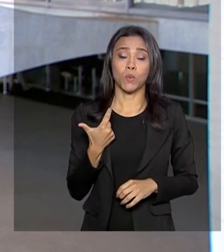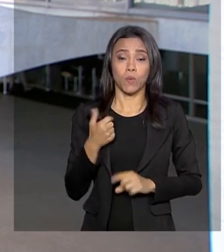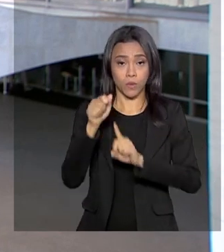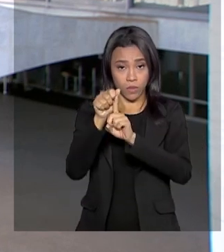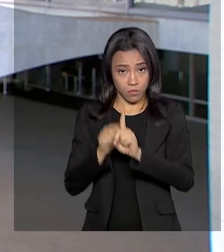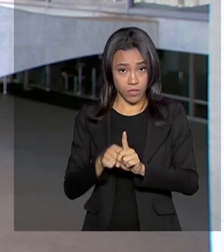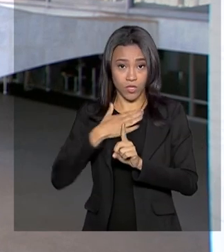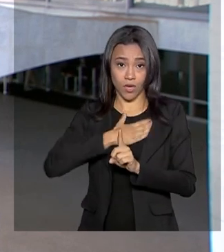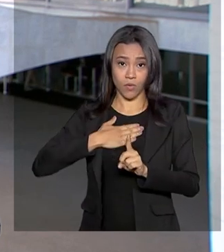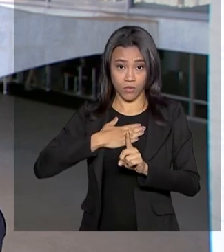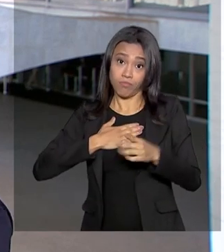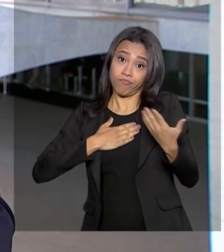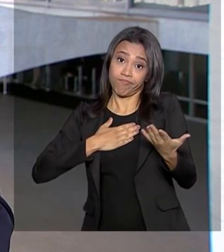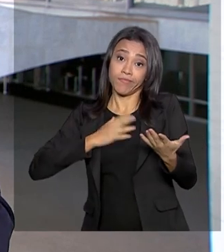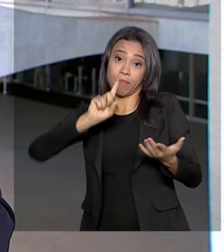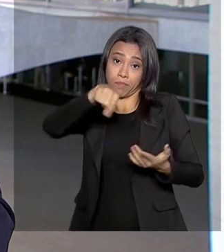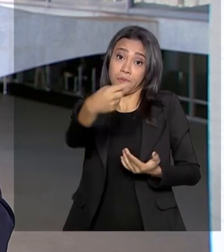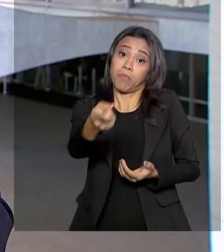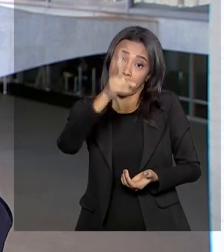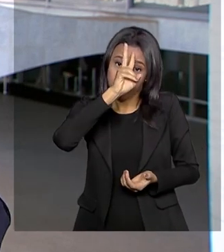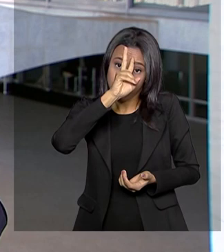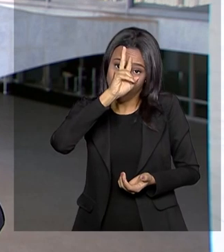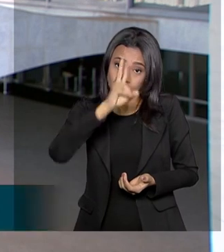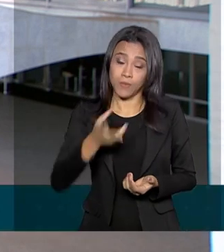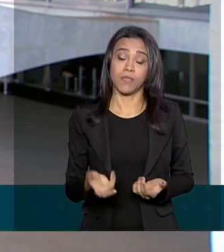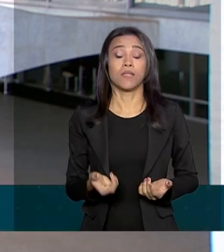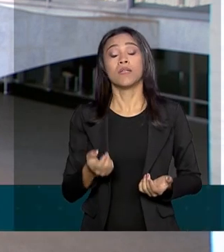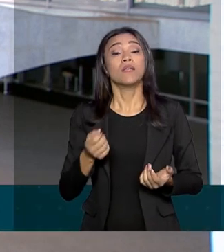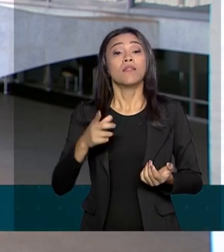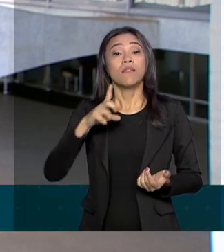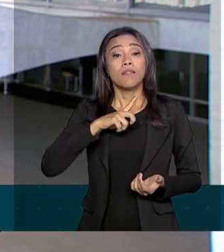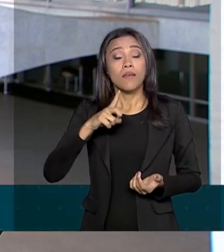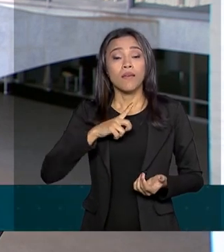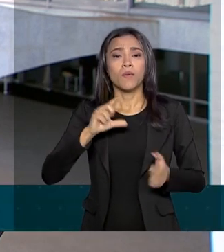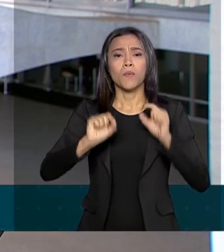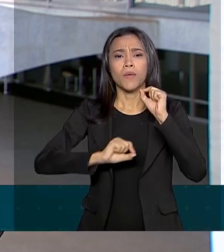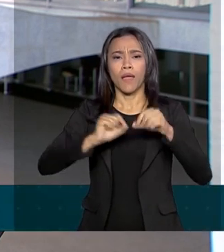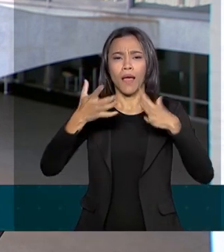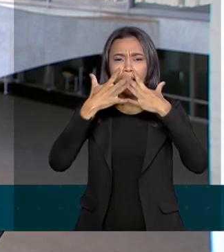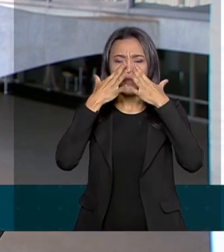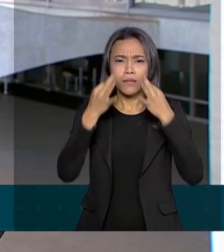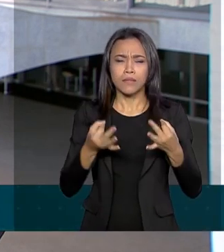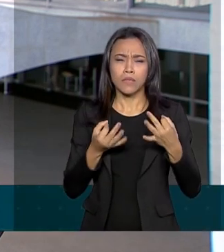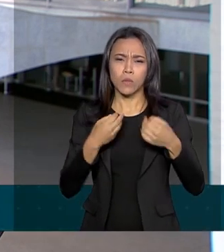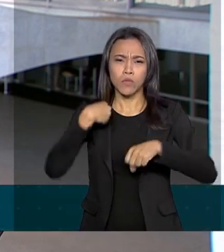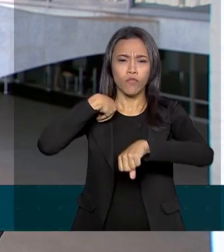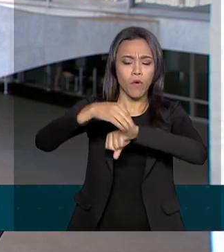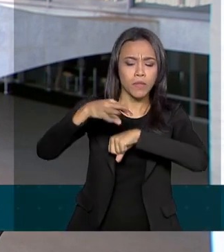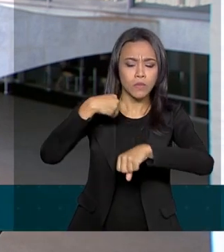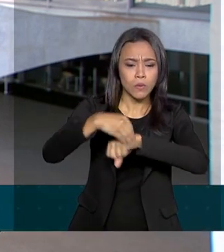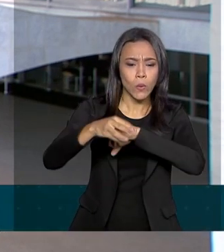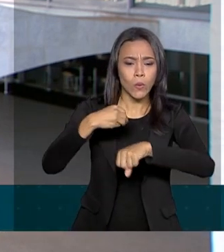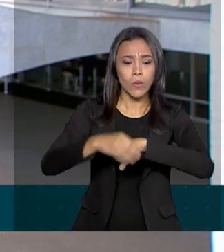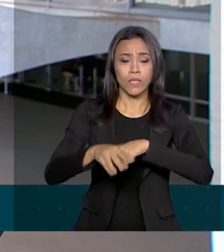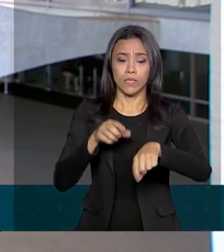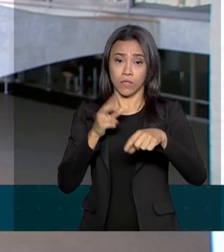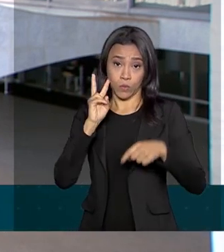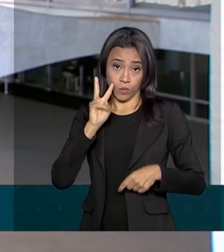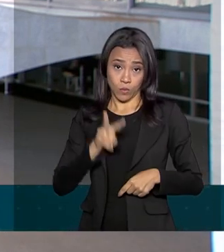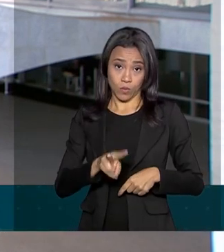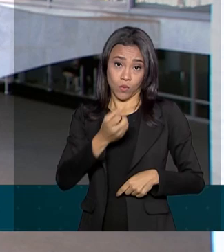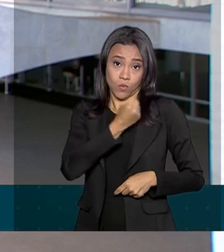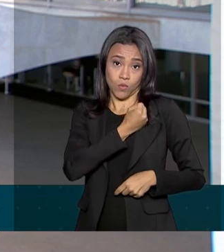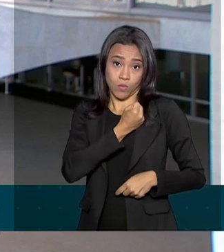a próxima segunda-feira. E entre esses canais está a de atendimento exclusiva para informações, o número é o 0800